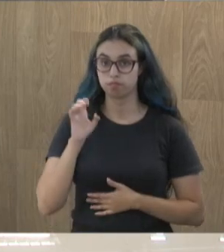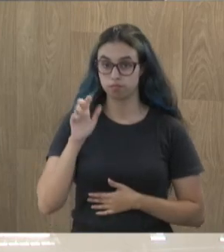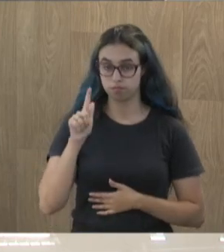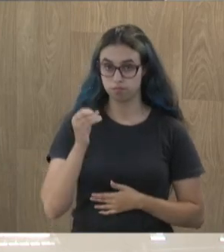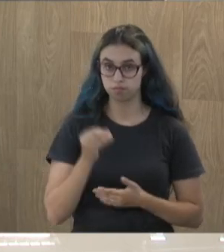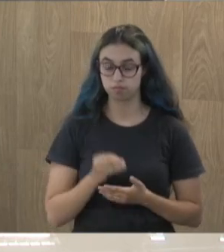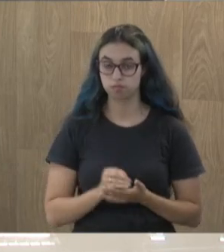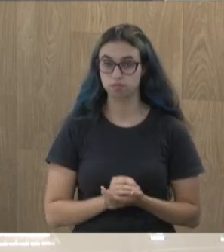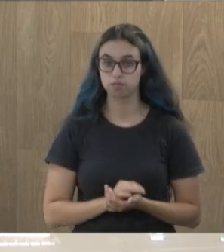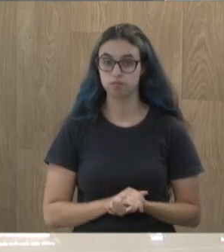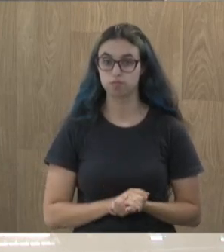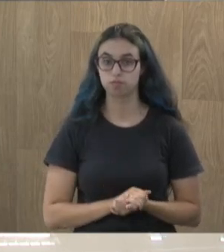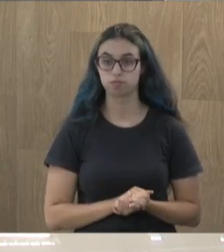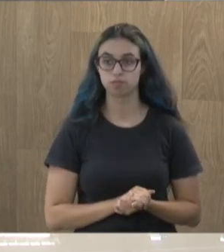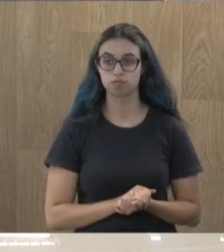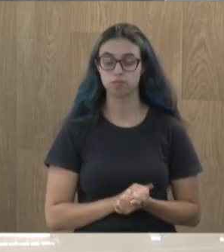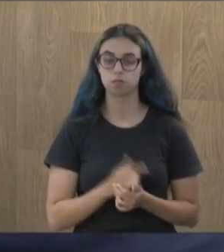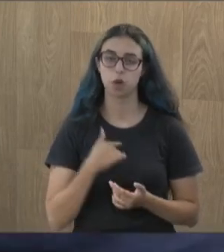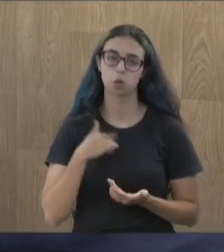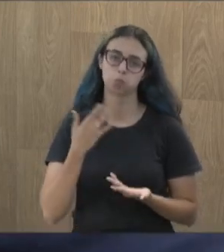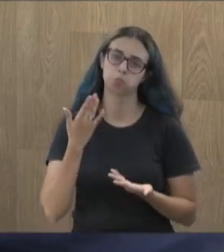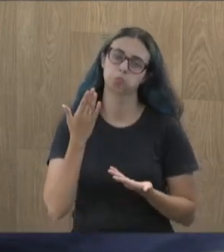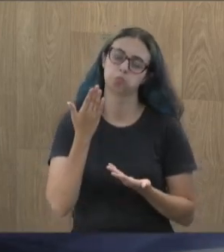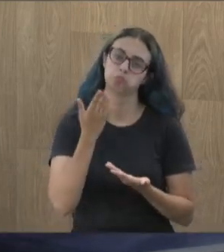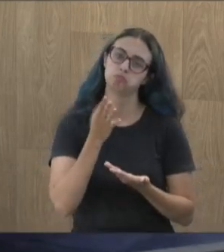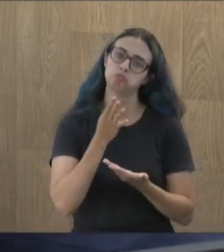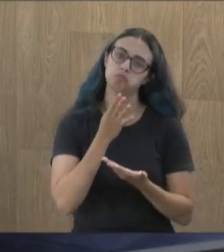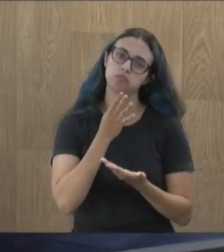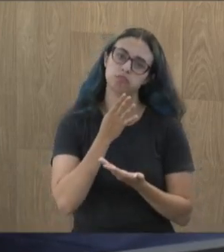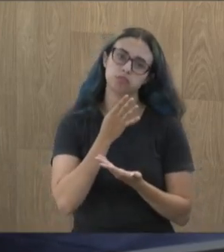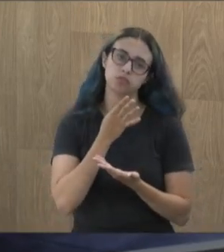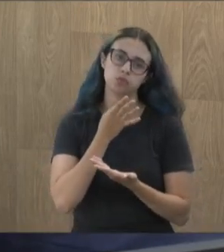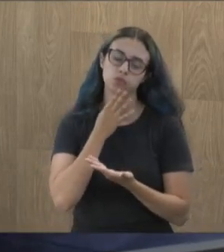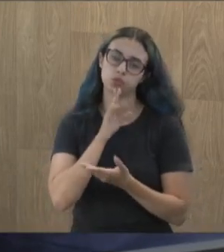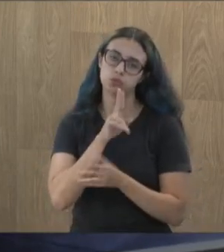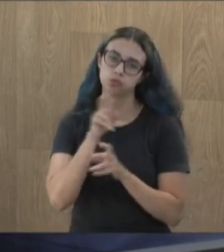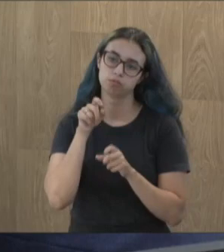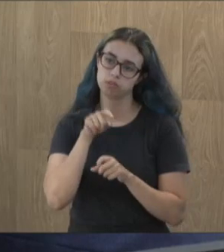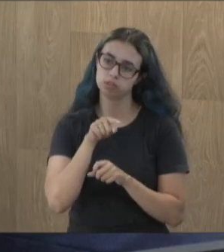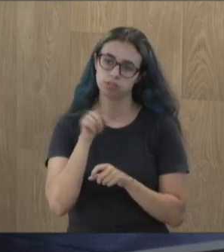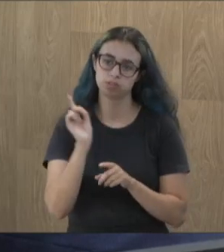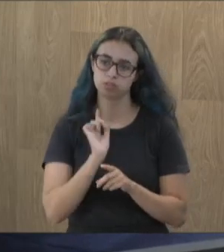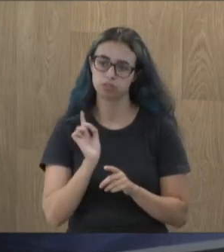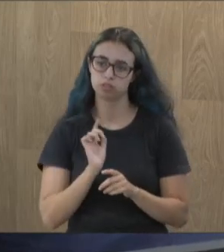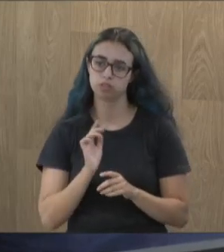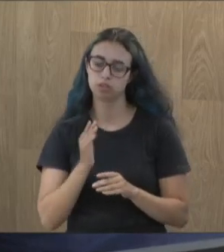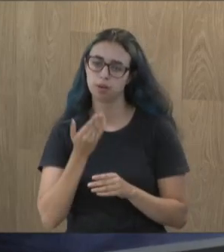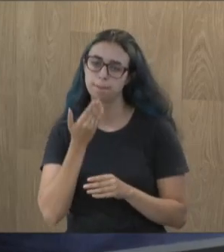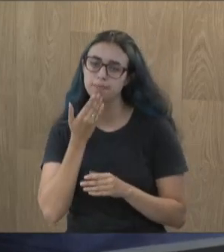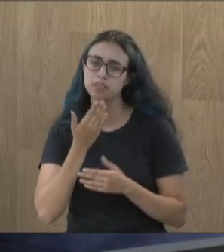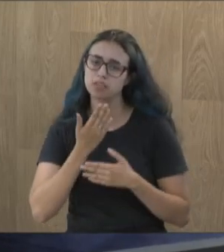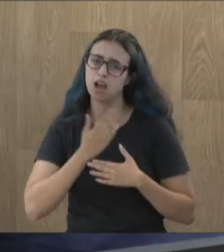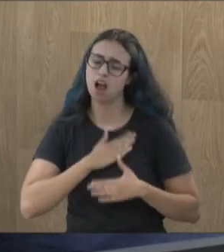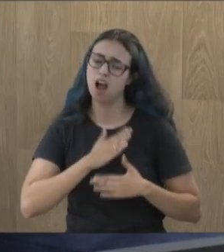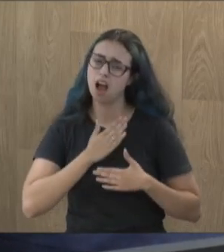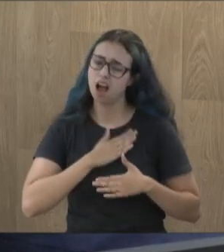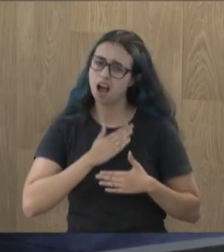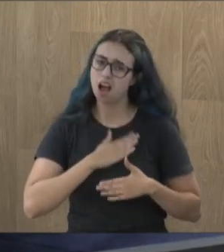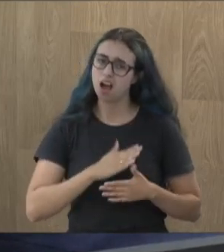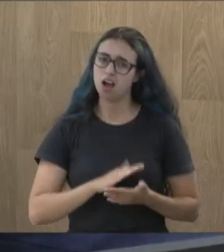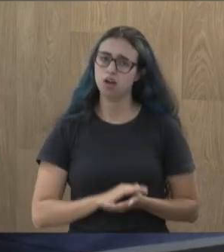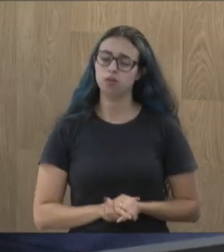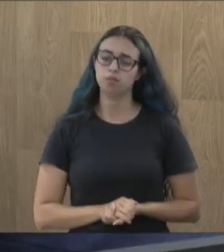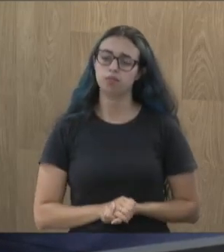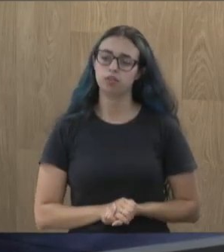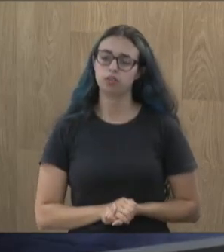eu acho que, eu acho que, eu não tenho conhecimento. Melhor você se acalmar um pouco, né? Tem medo que o seu tempo já está no final. E